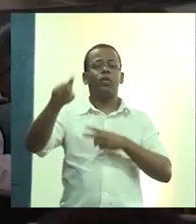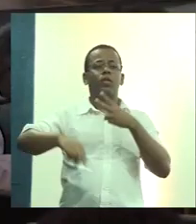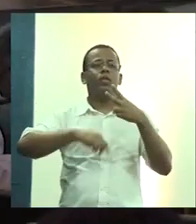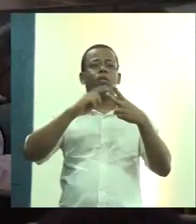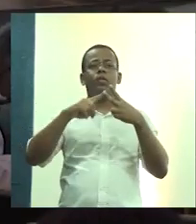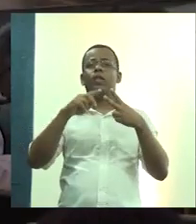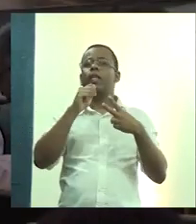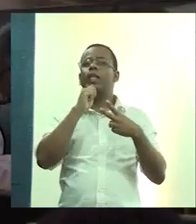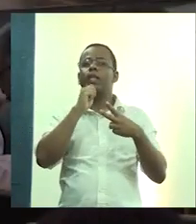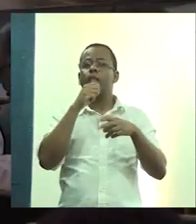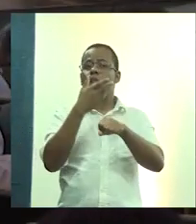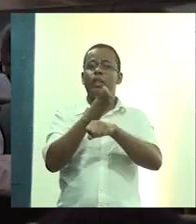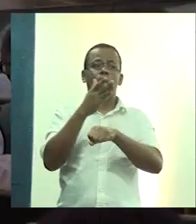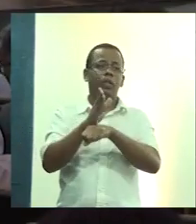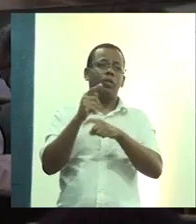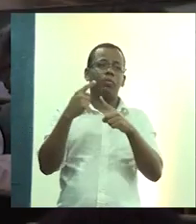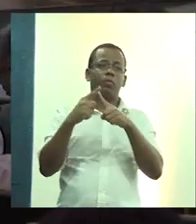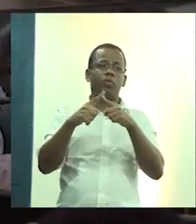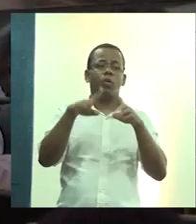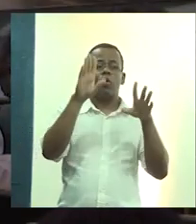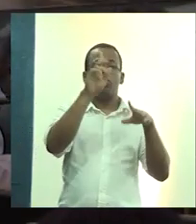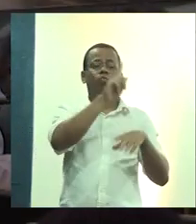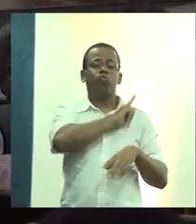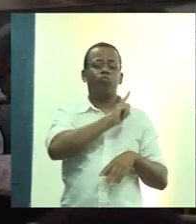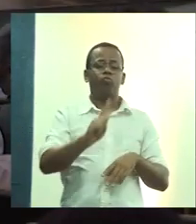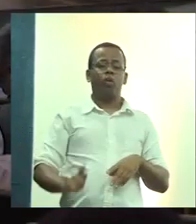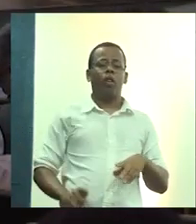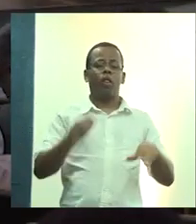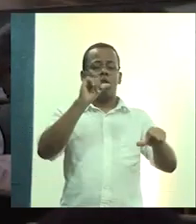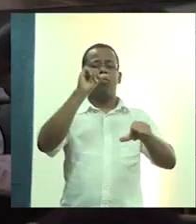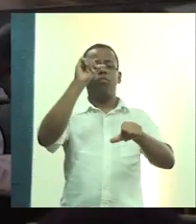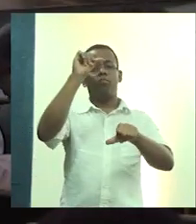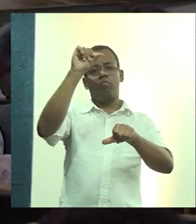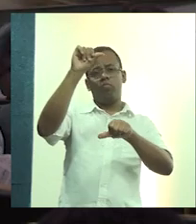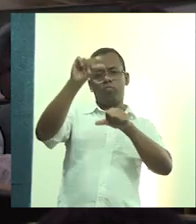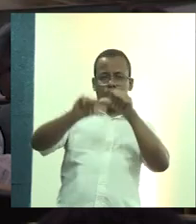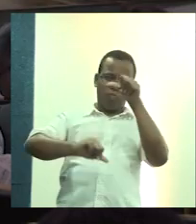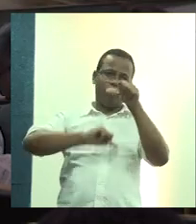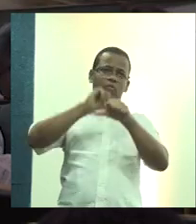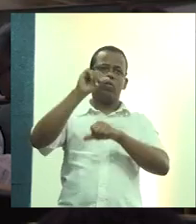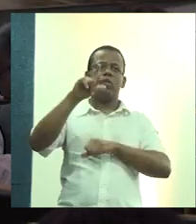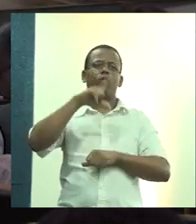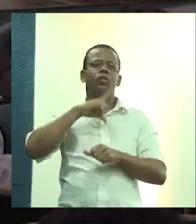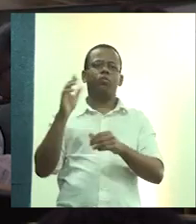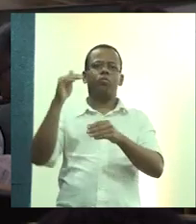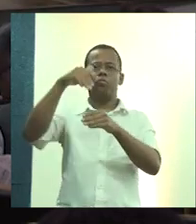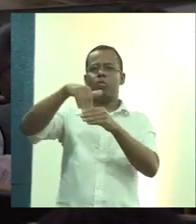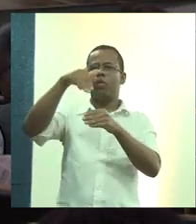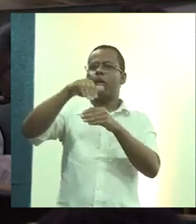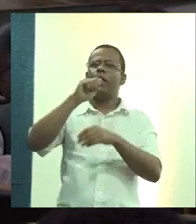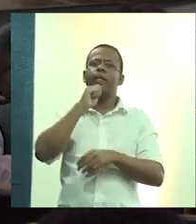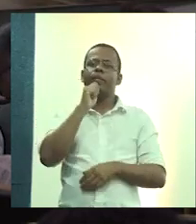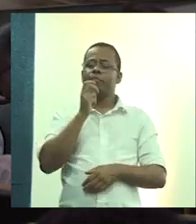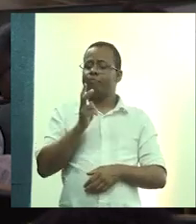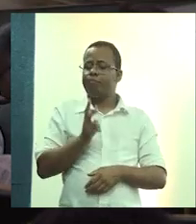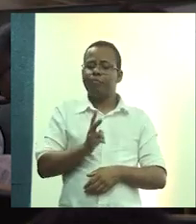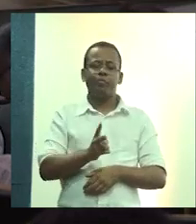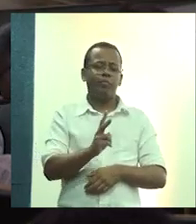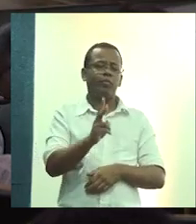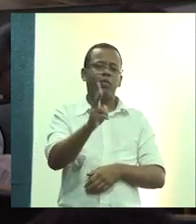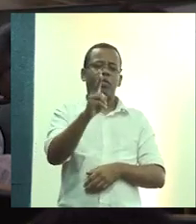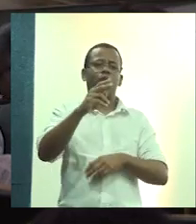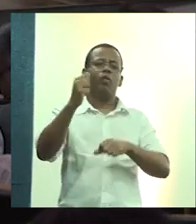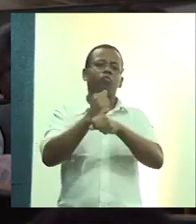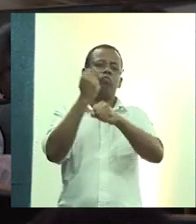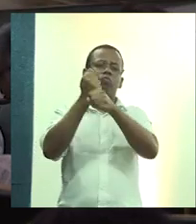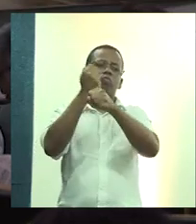executada, em função de mudança de governo, em função das eleições, enfim, não foi dada continuidade às obras.